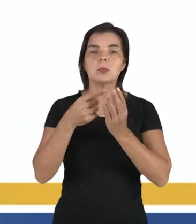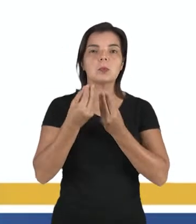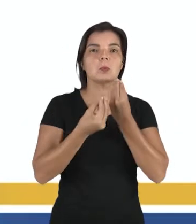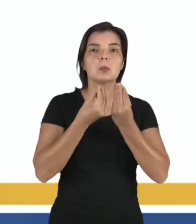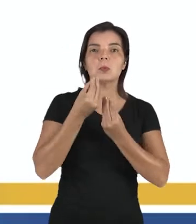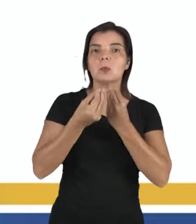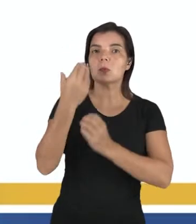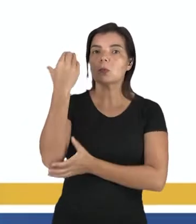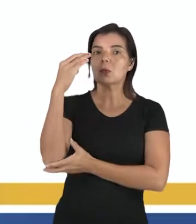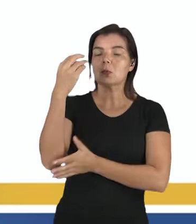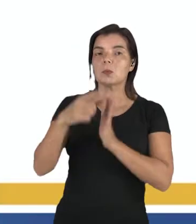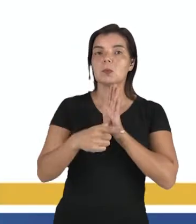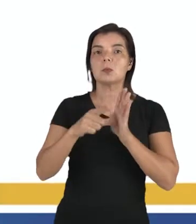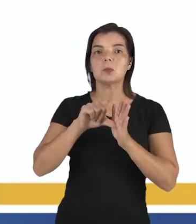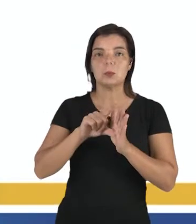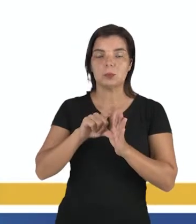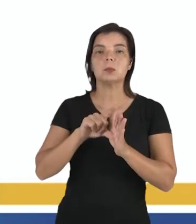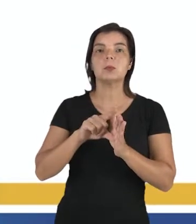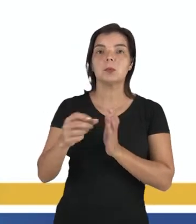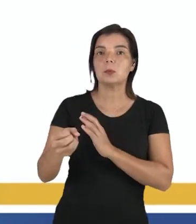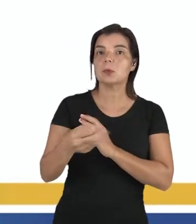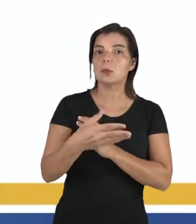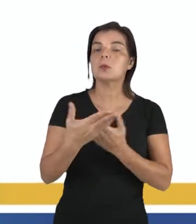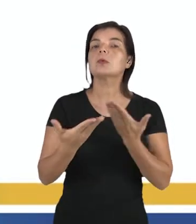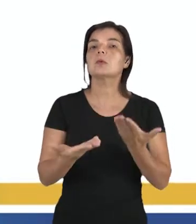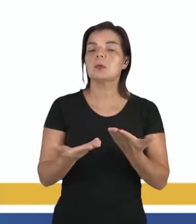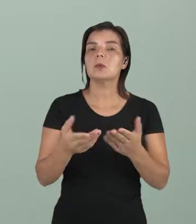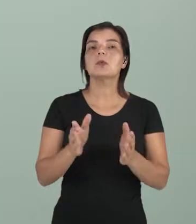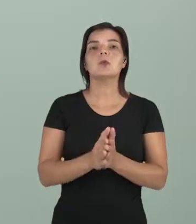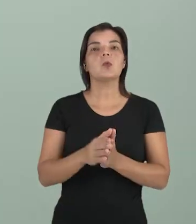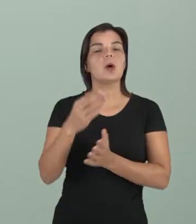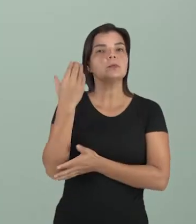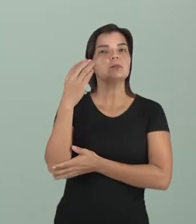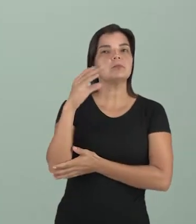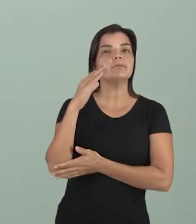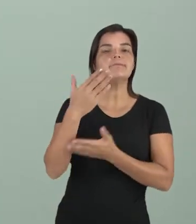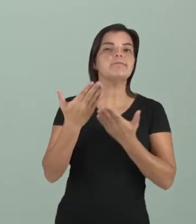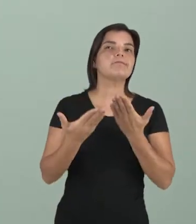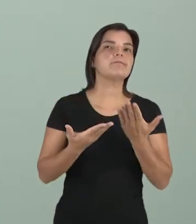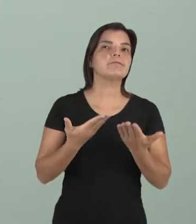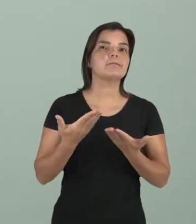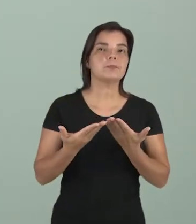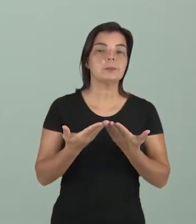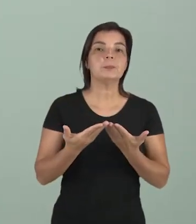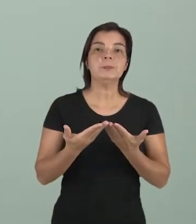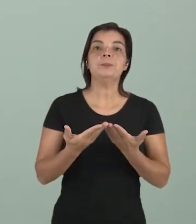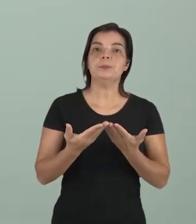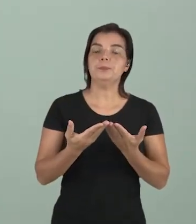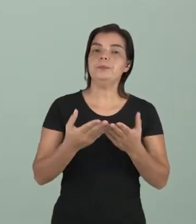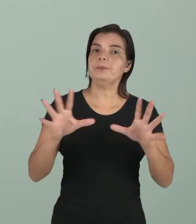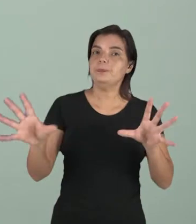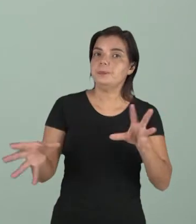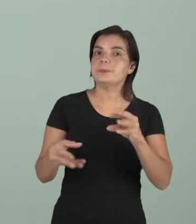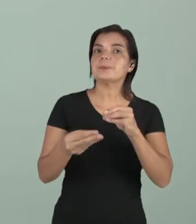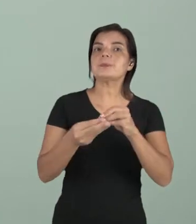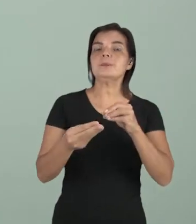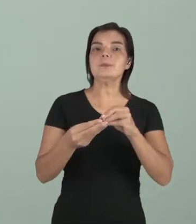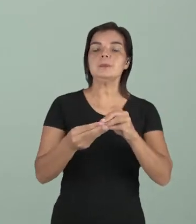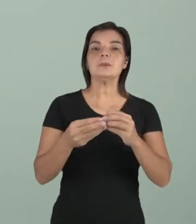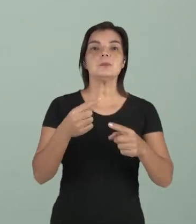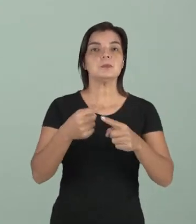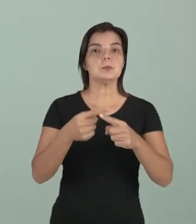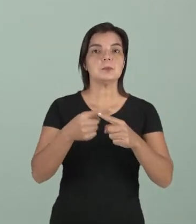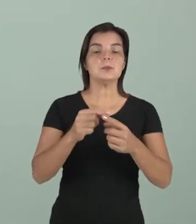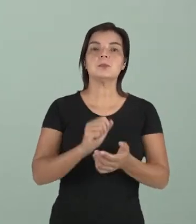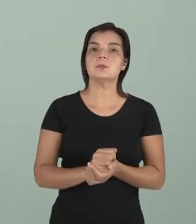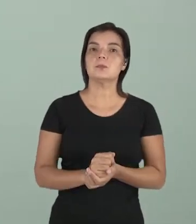se a ciência anterior à ciência moderna, ela fosse uma ciência mais contemplativa. Vamos, porque